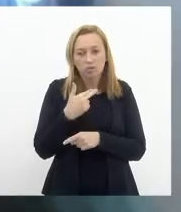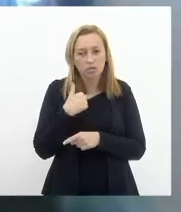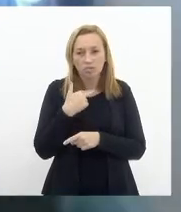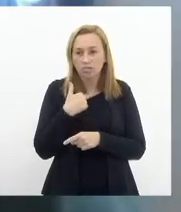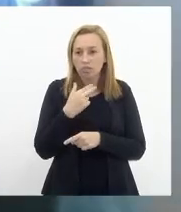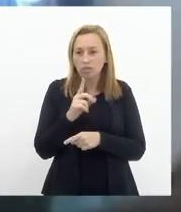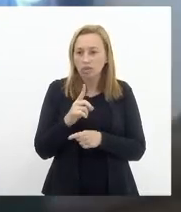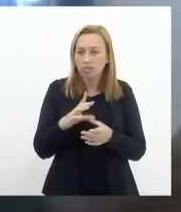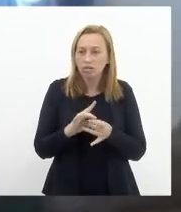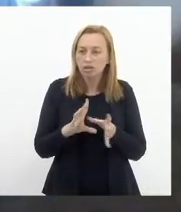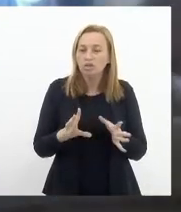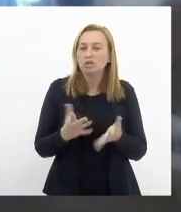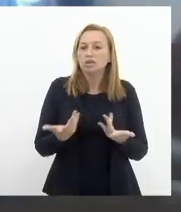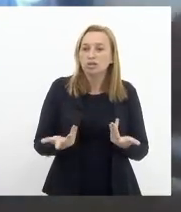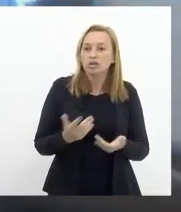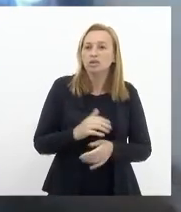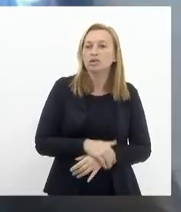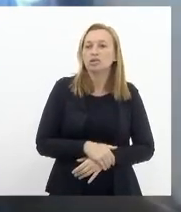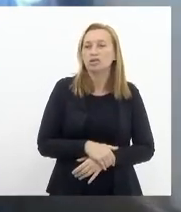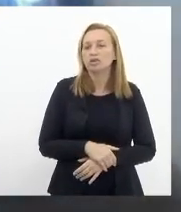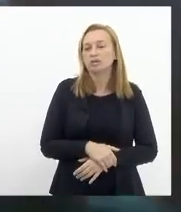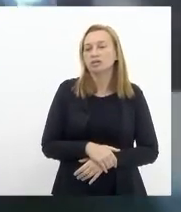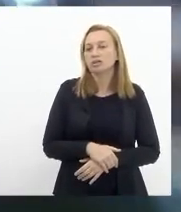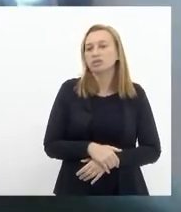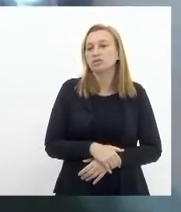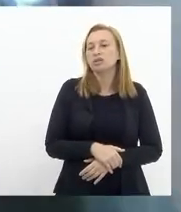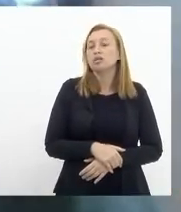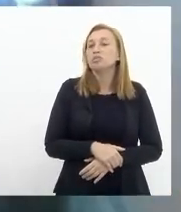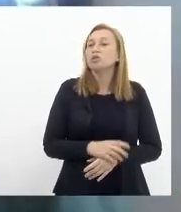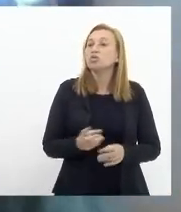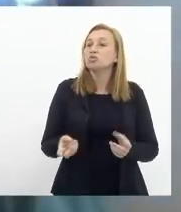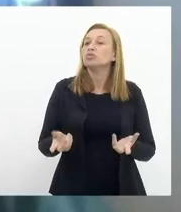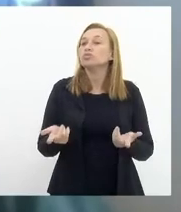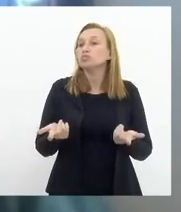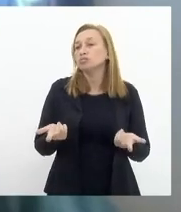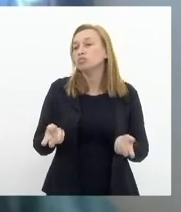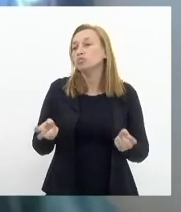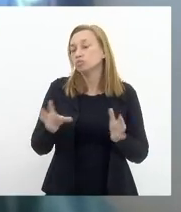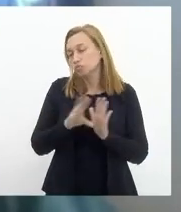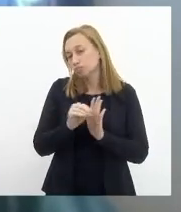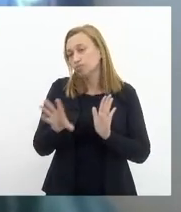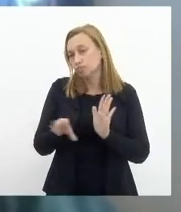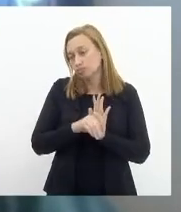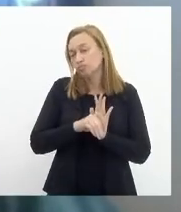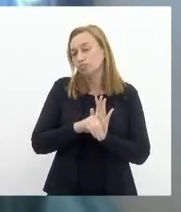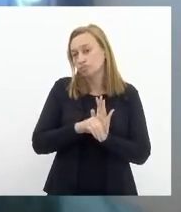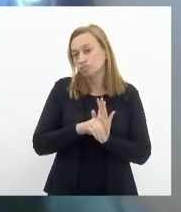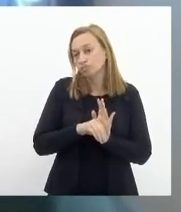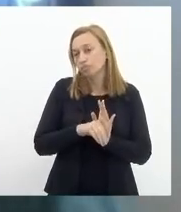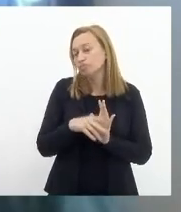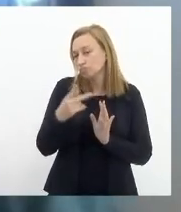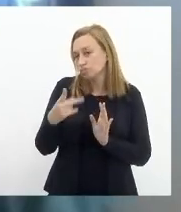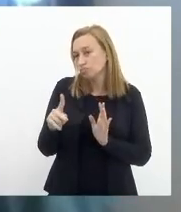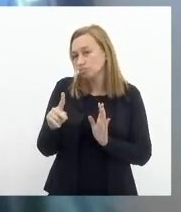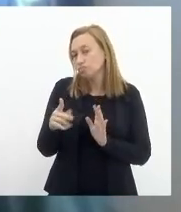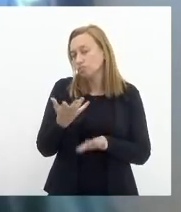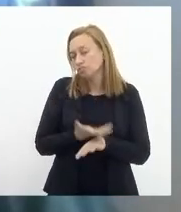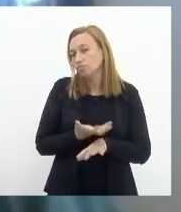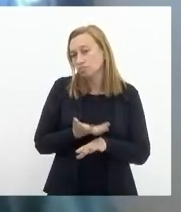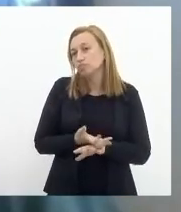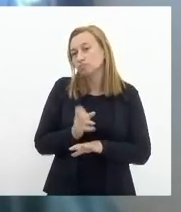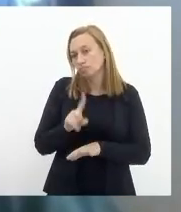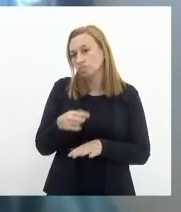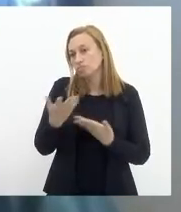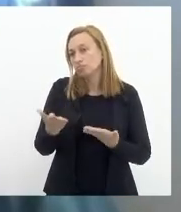admoestado pelo conteúdo da sua disciplina da sua aula